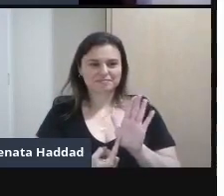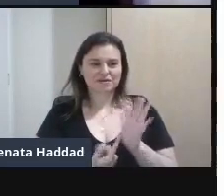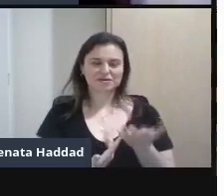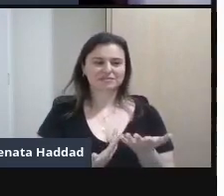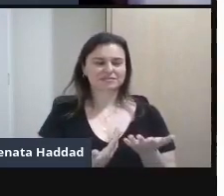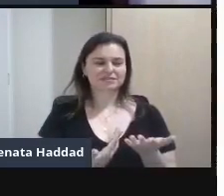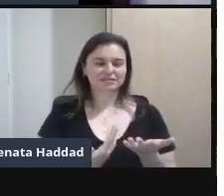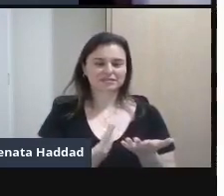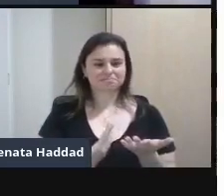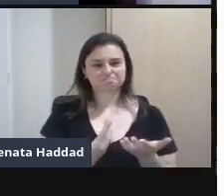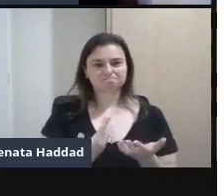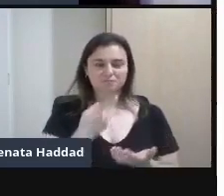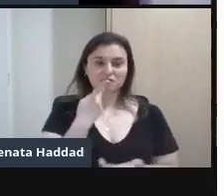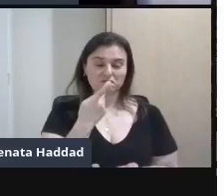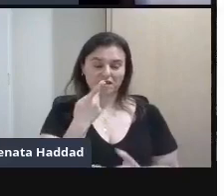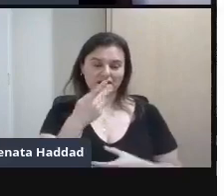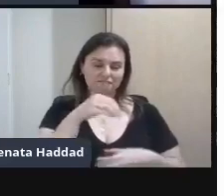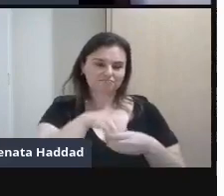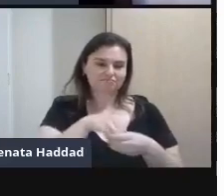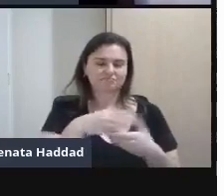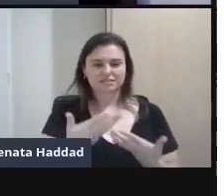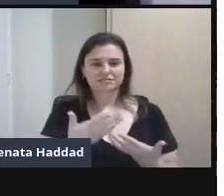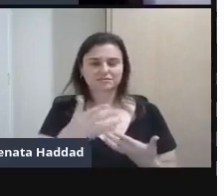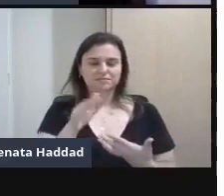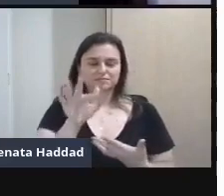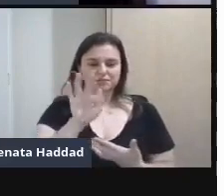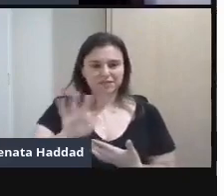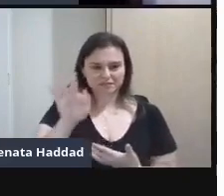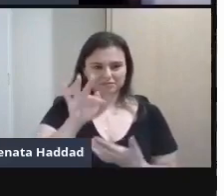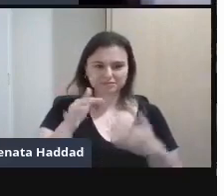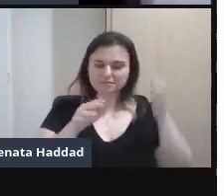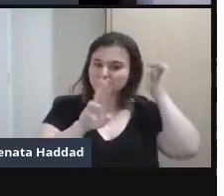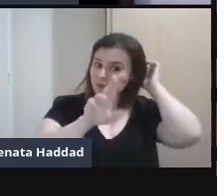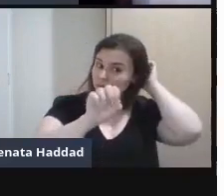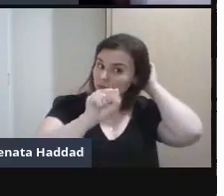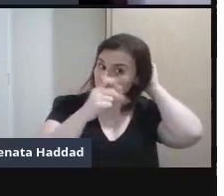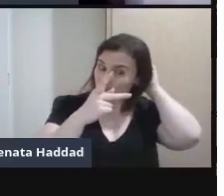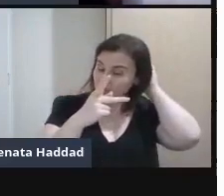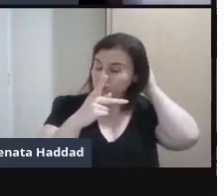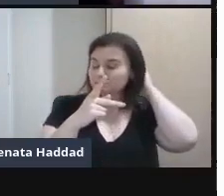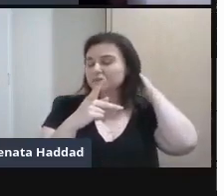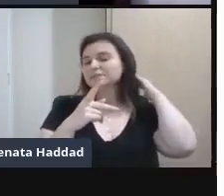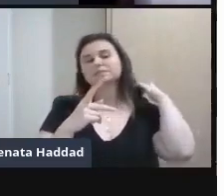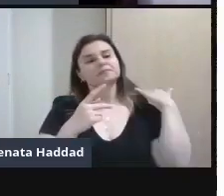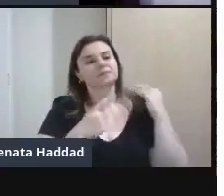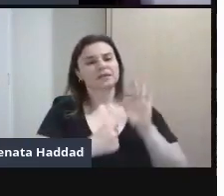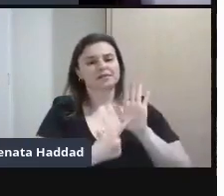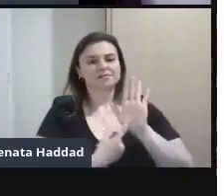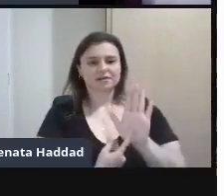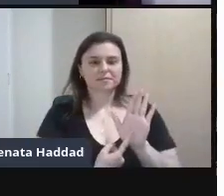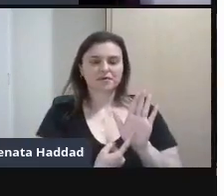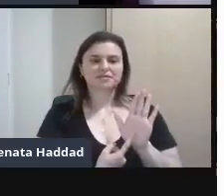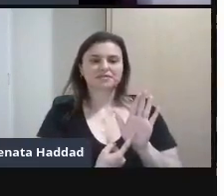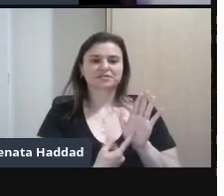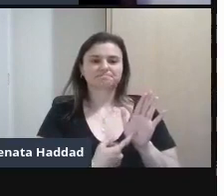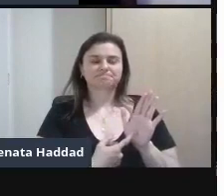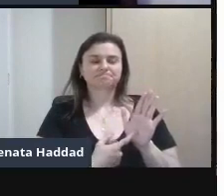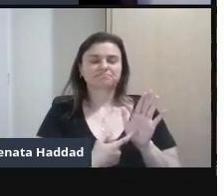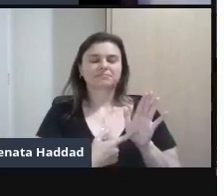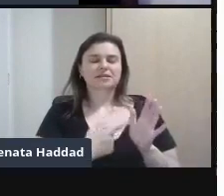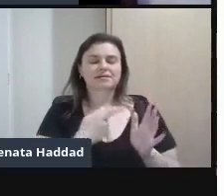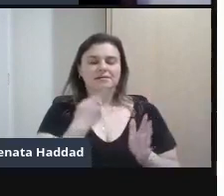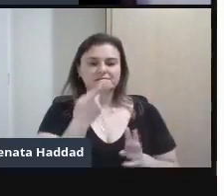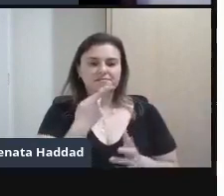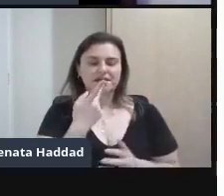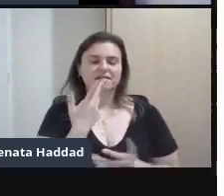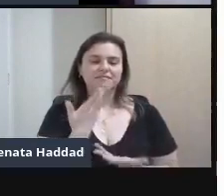No caso A Universidade de São Paulo A USP A tradição oral Olha que incrível Né minha gente A gente fala assim